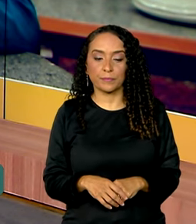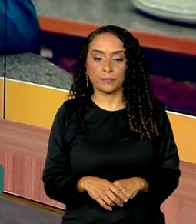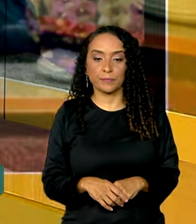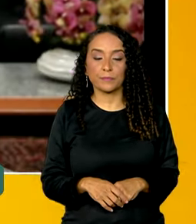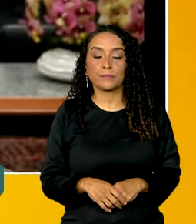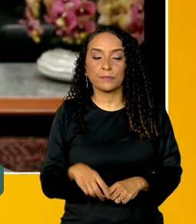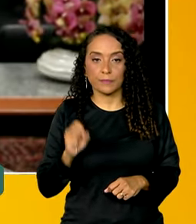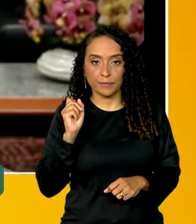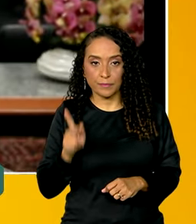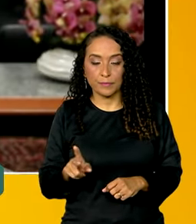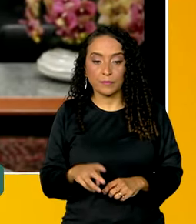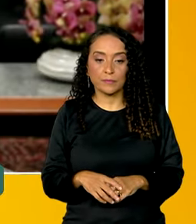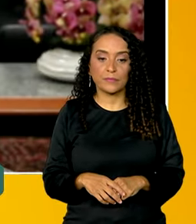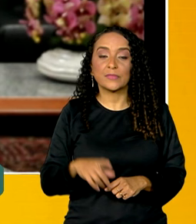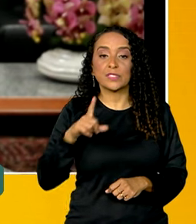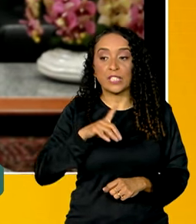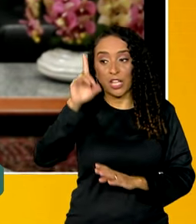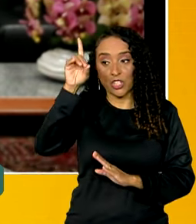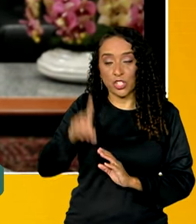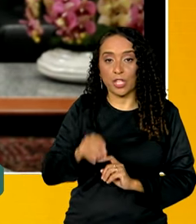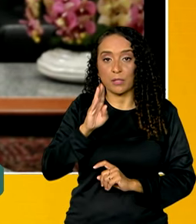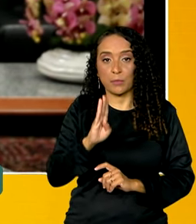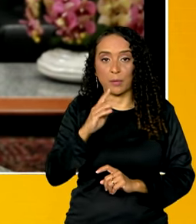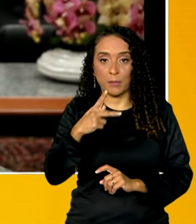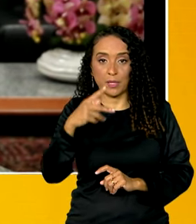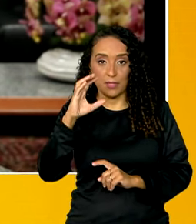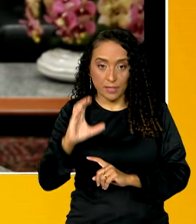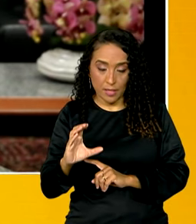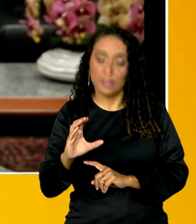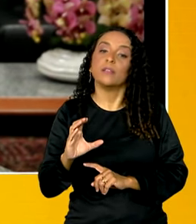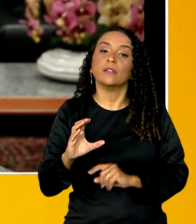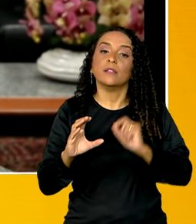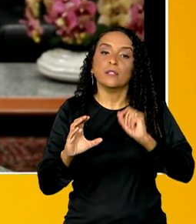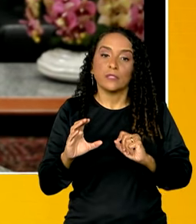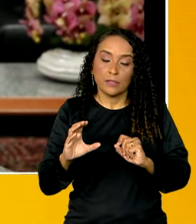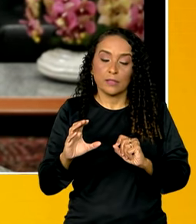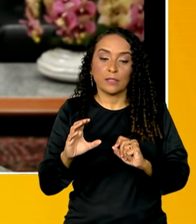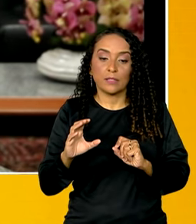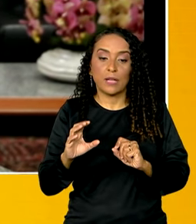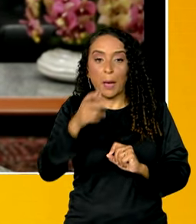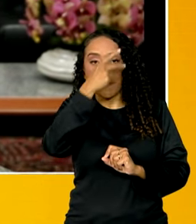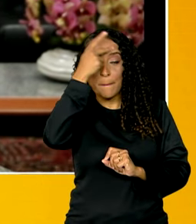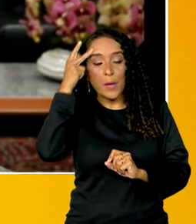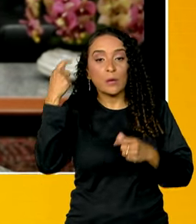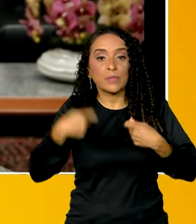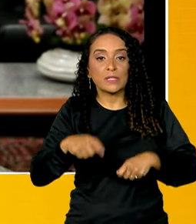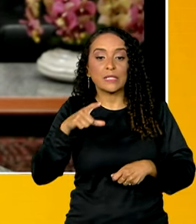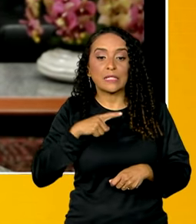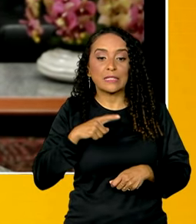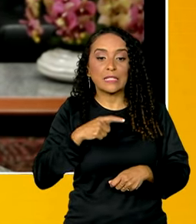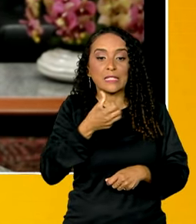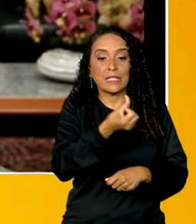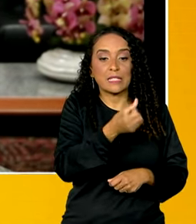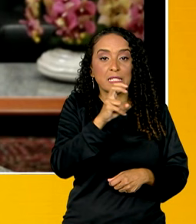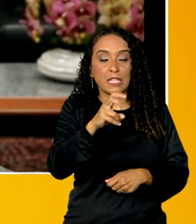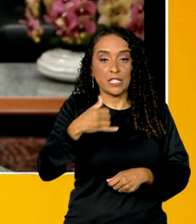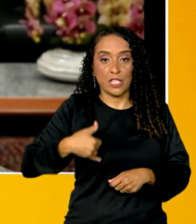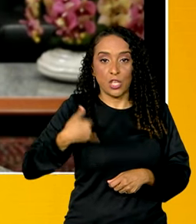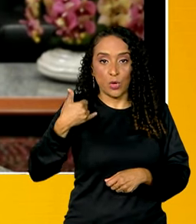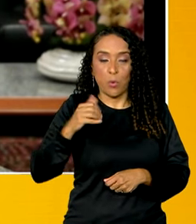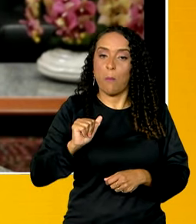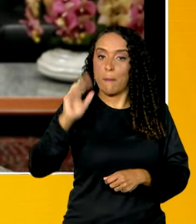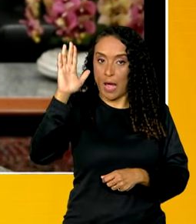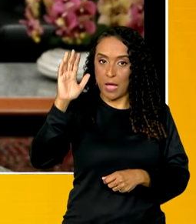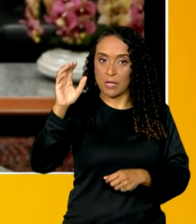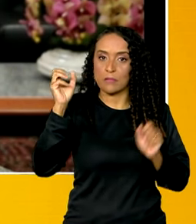Perfeito. Para ter direito ao BPC, o Benefício de Prestação Continuada, a pessoa precisa ter 65 anos ou